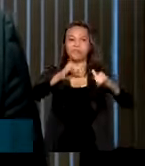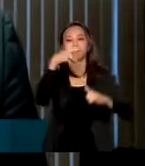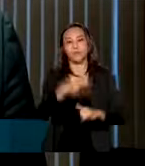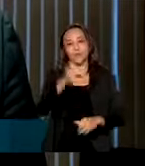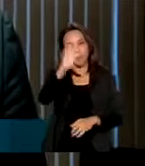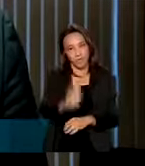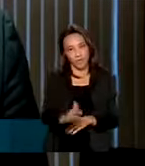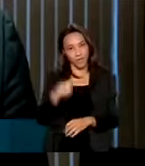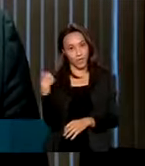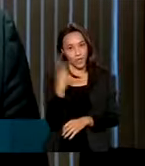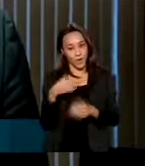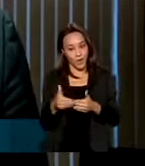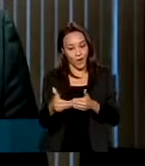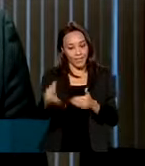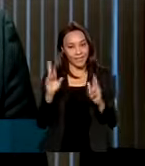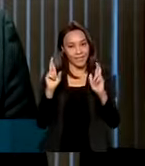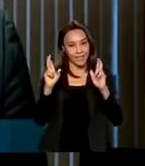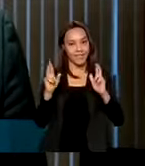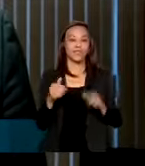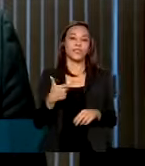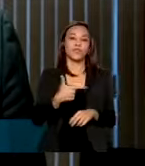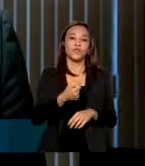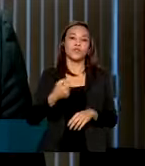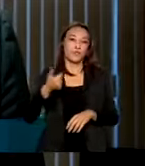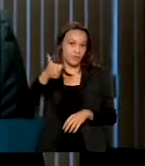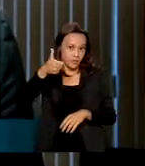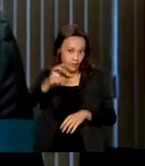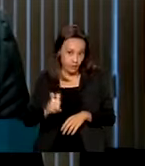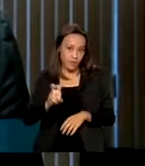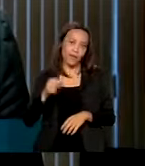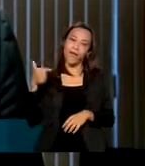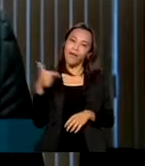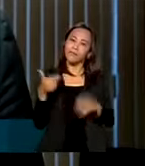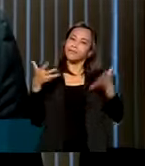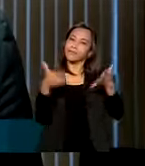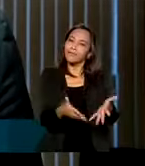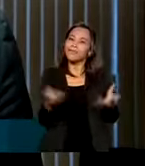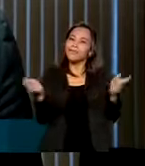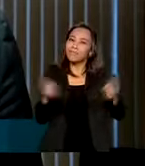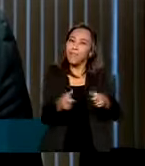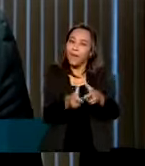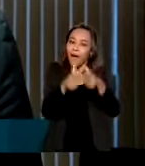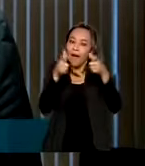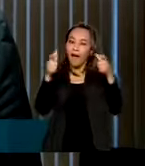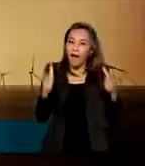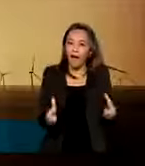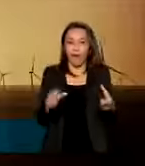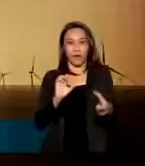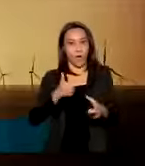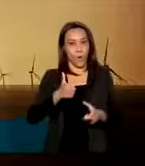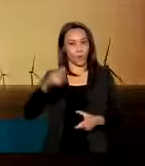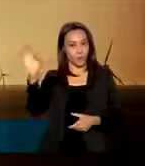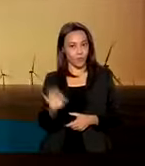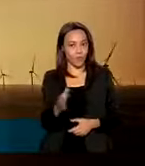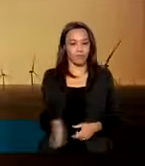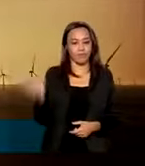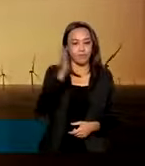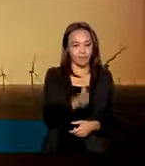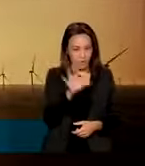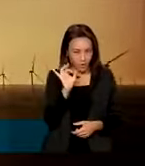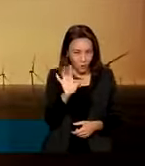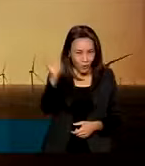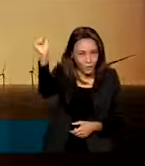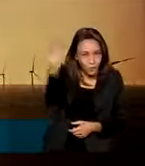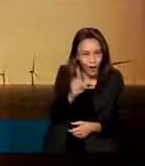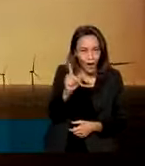E a nossa expectativa é que em 2025 essa participação chegue a mais de 11%. Mas não foi só